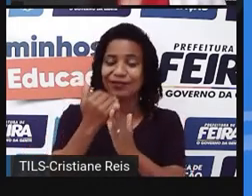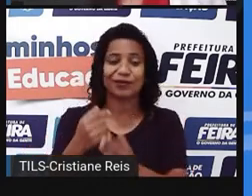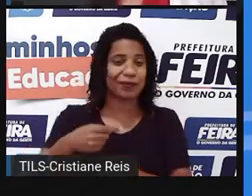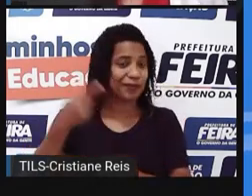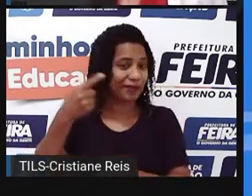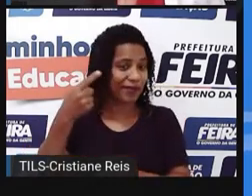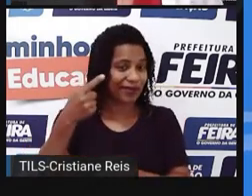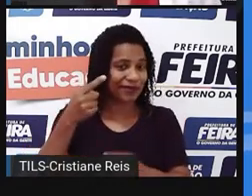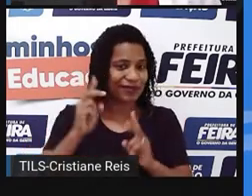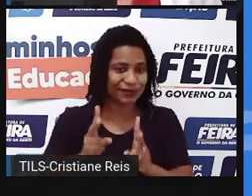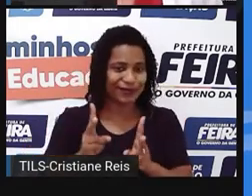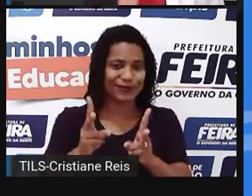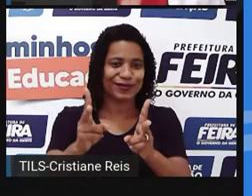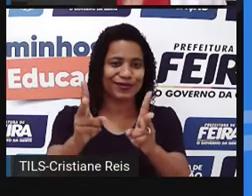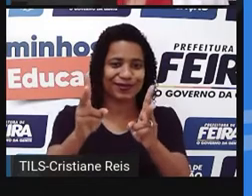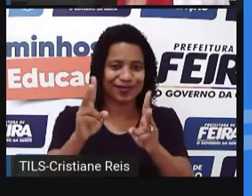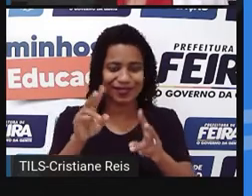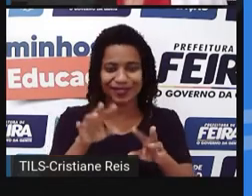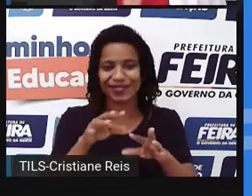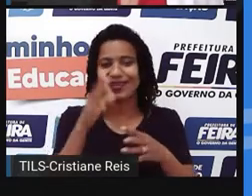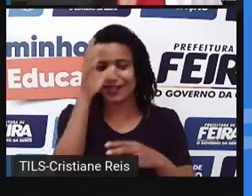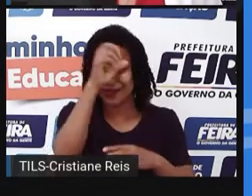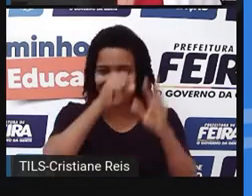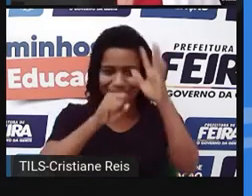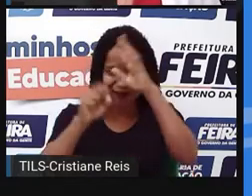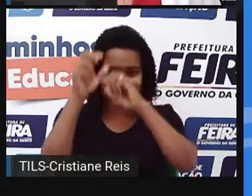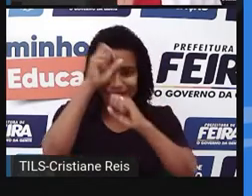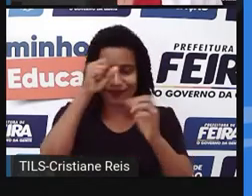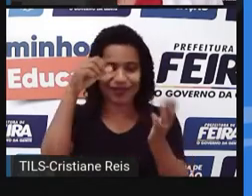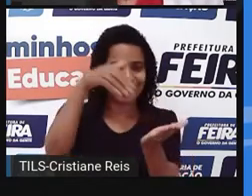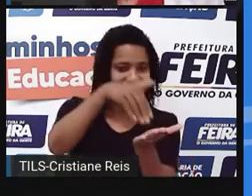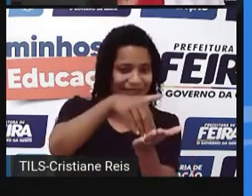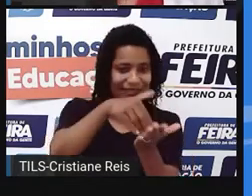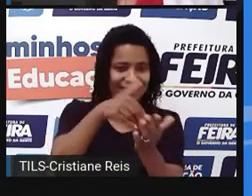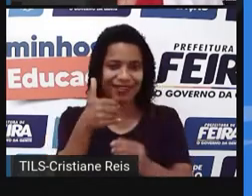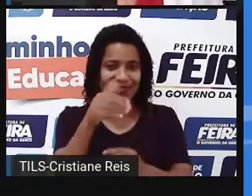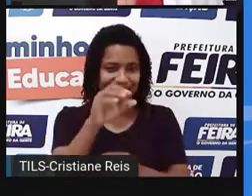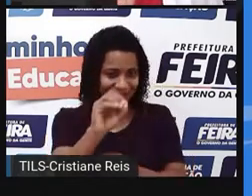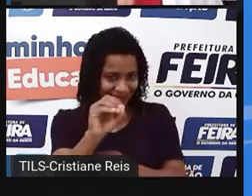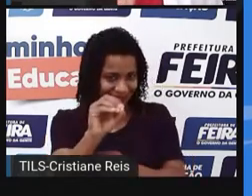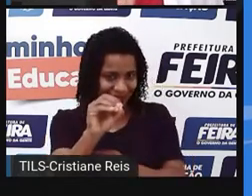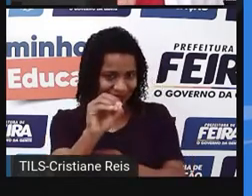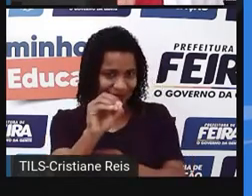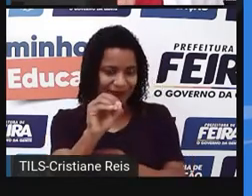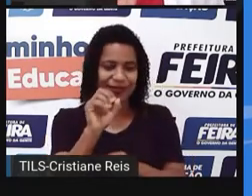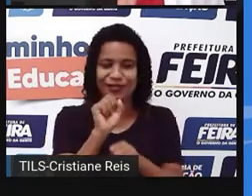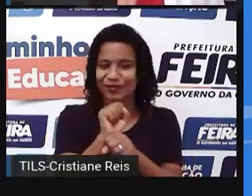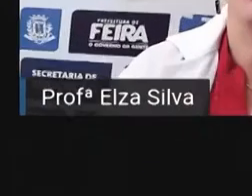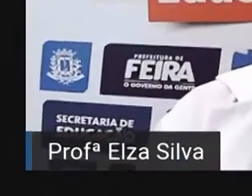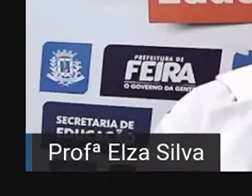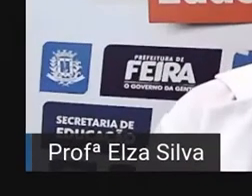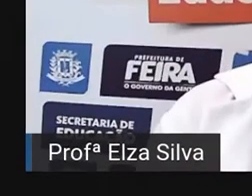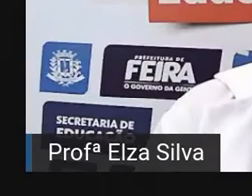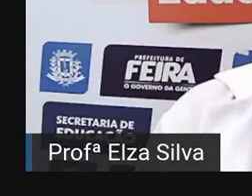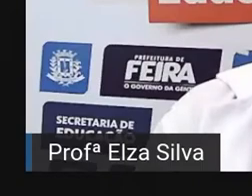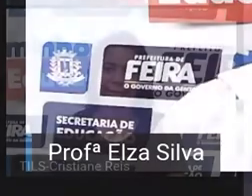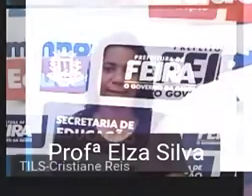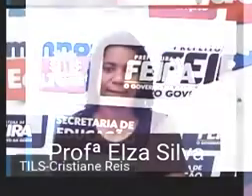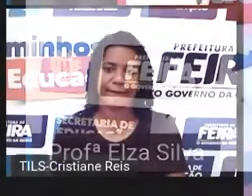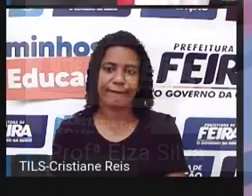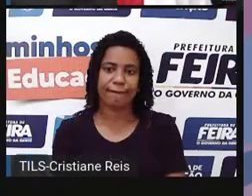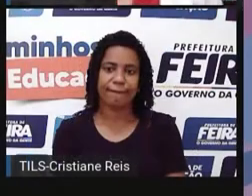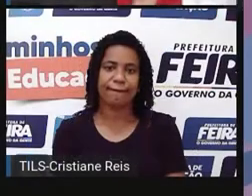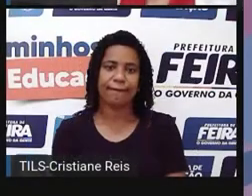continuem explorando essas problematizações até a número 10. Ok, students? Just a moment, please. Só um minutinho, por favor.